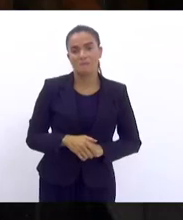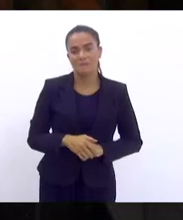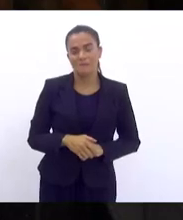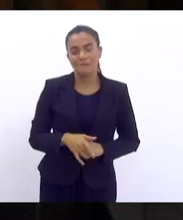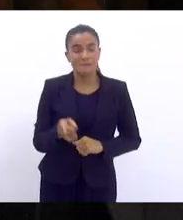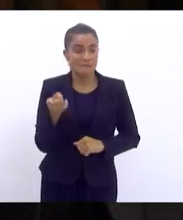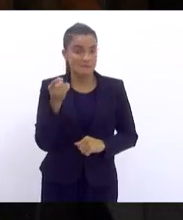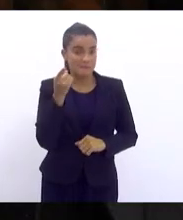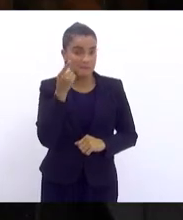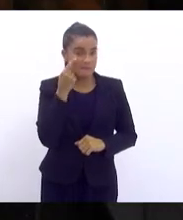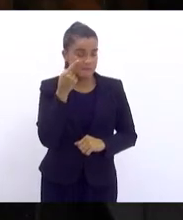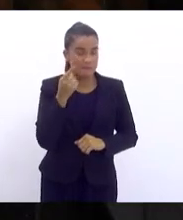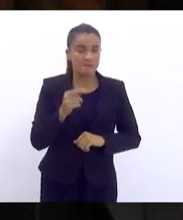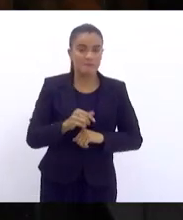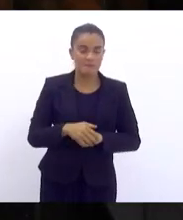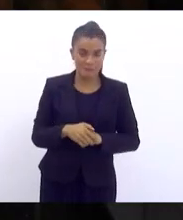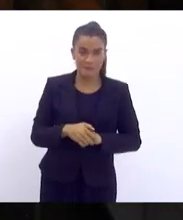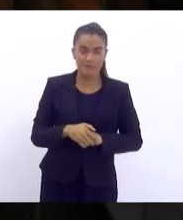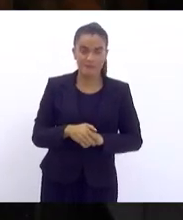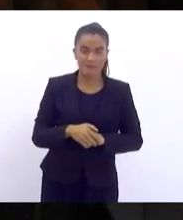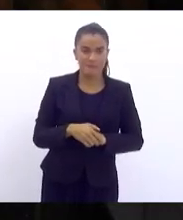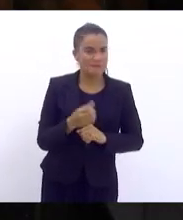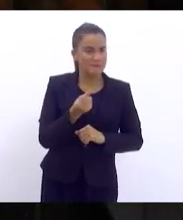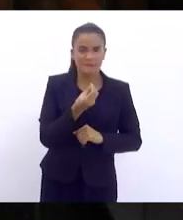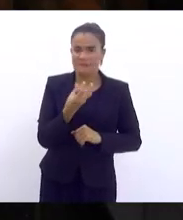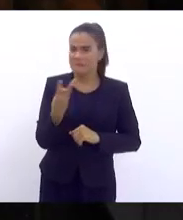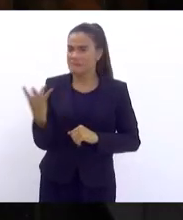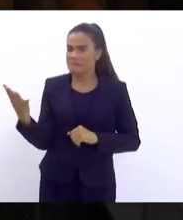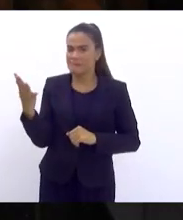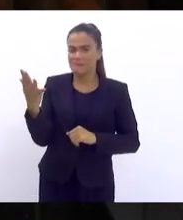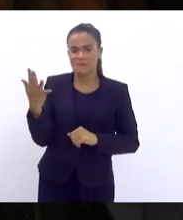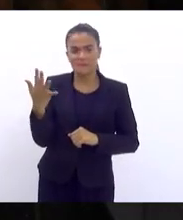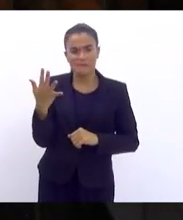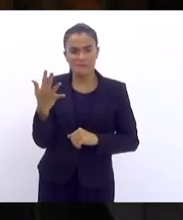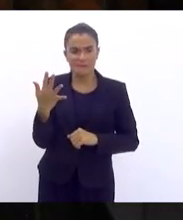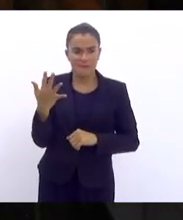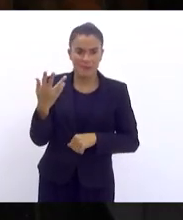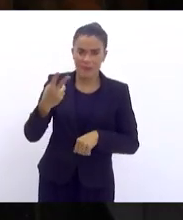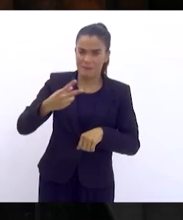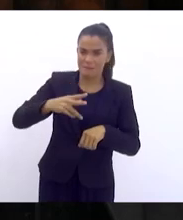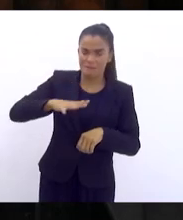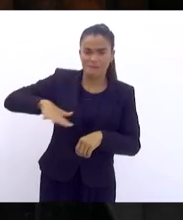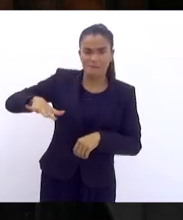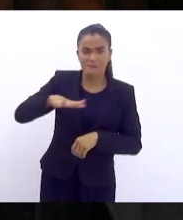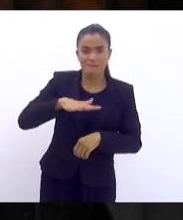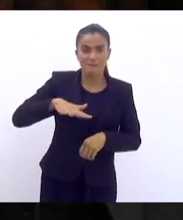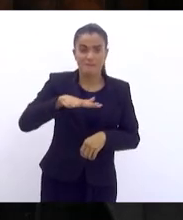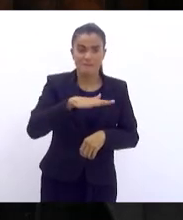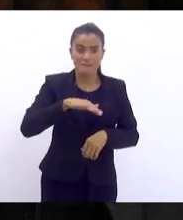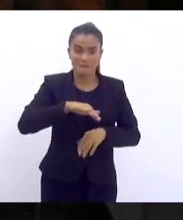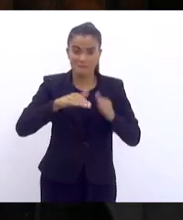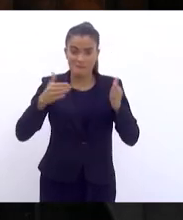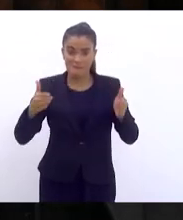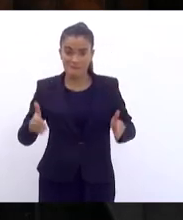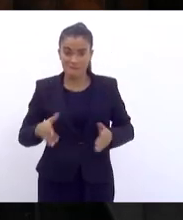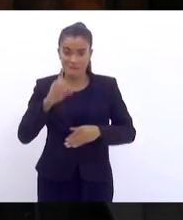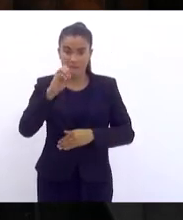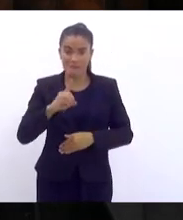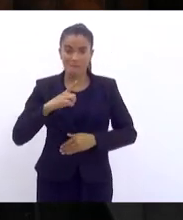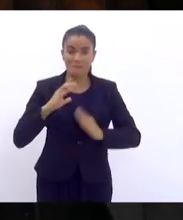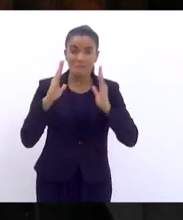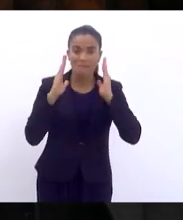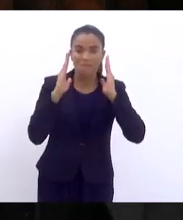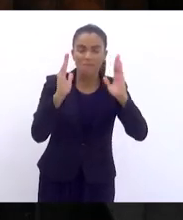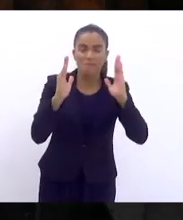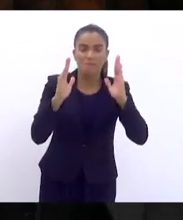Ora, muitas vezes a mesa diretora tem prazo para decidir determinadas